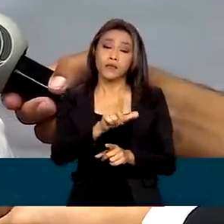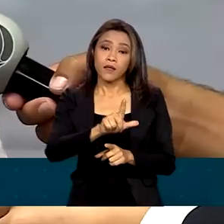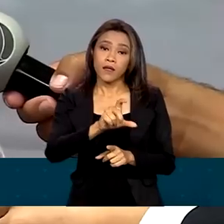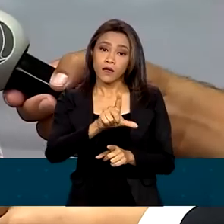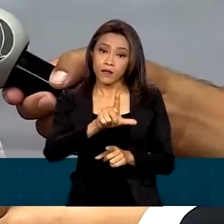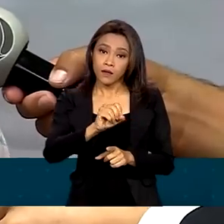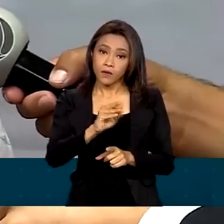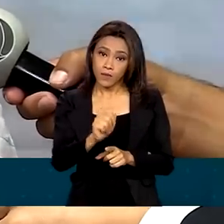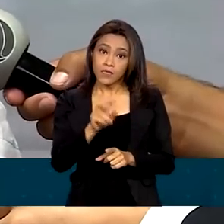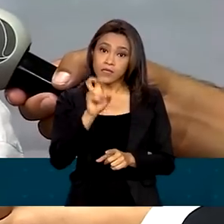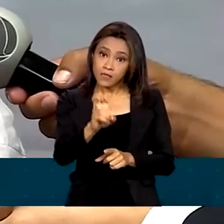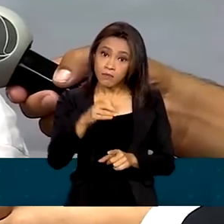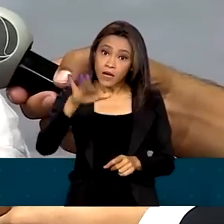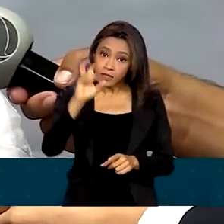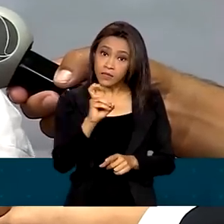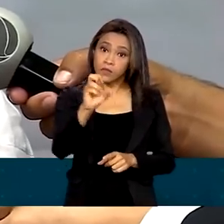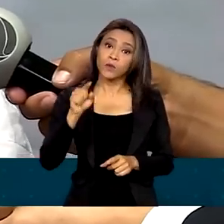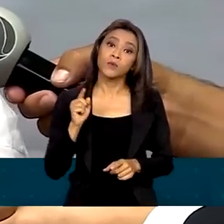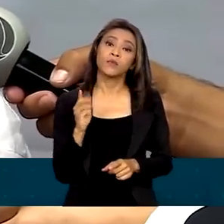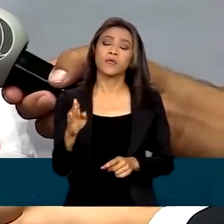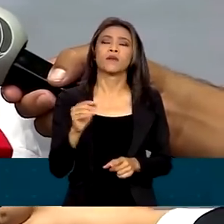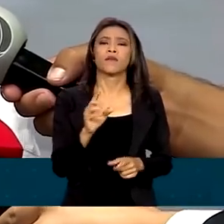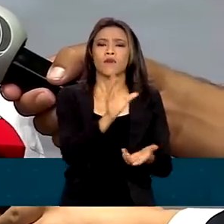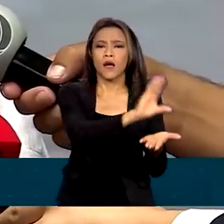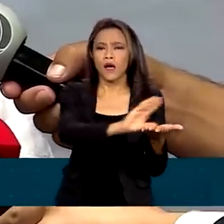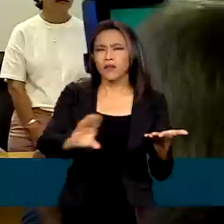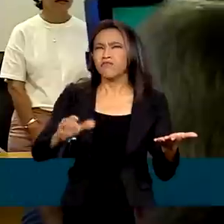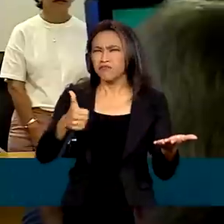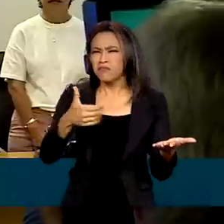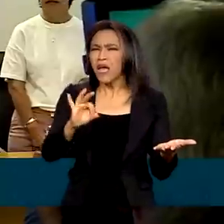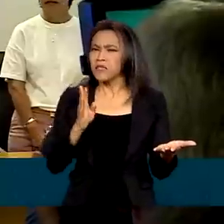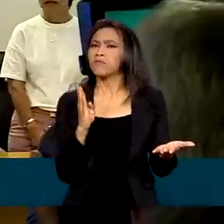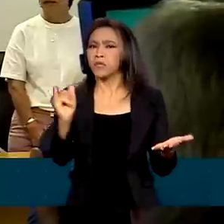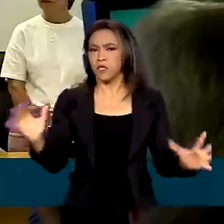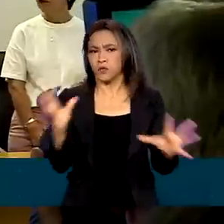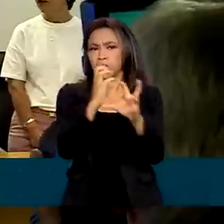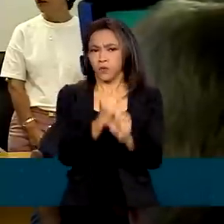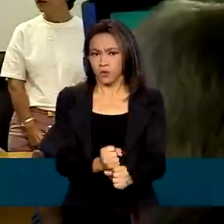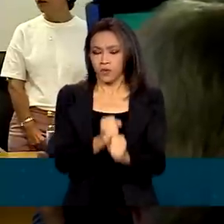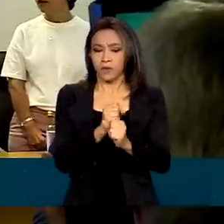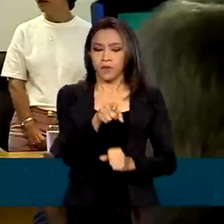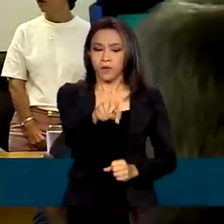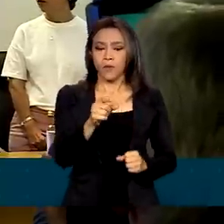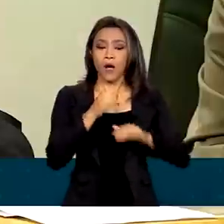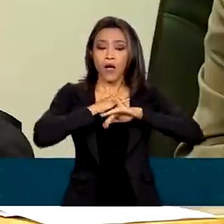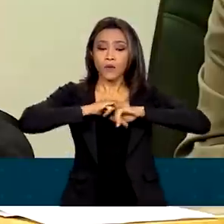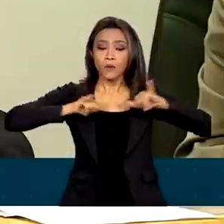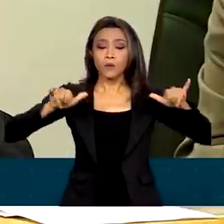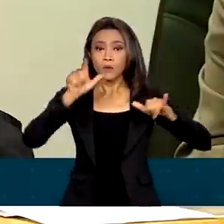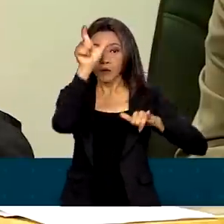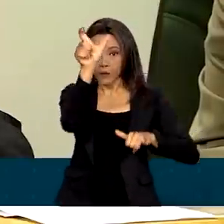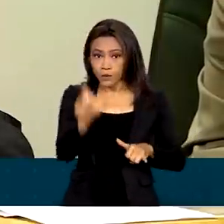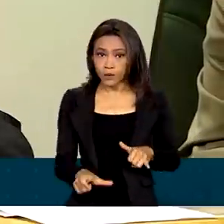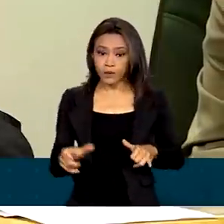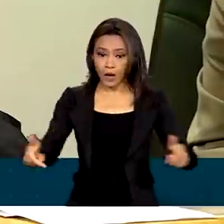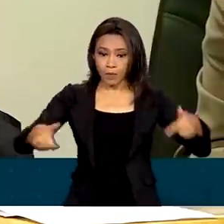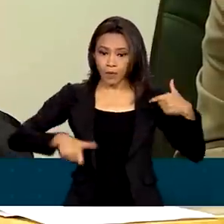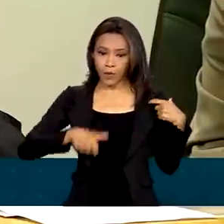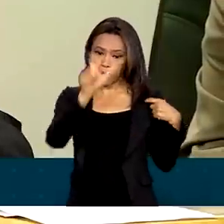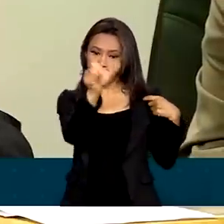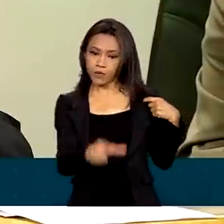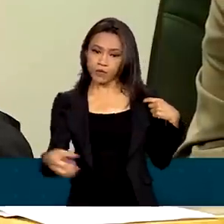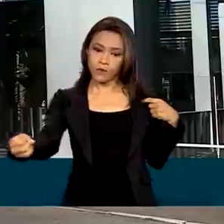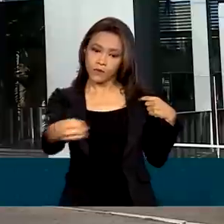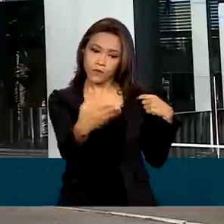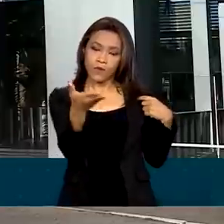nós recompomos um recurso da casa de perto de 10 bilhões. O anúncio foi feito durante a posse de Ricardo Galvão, o